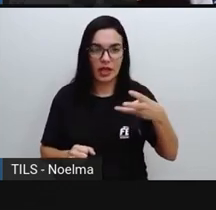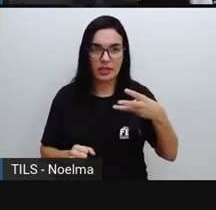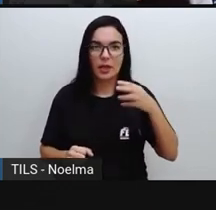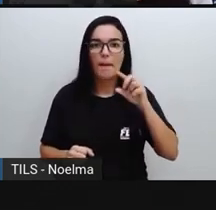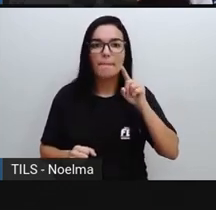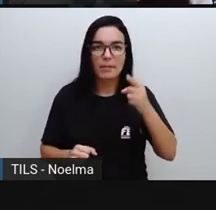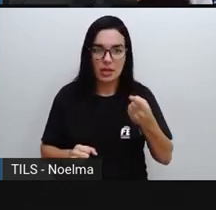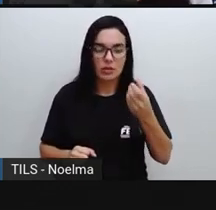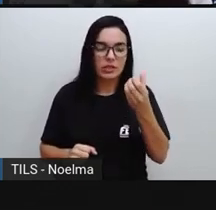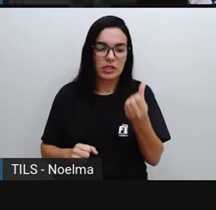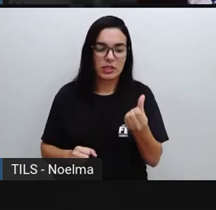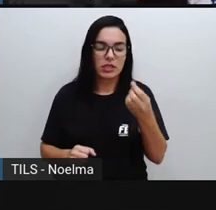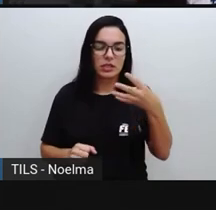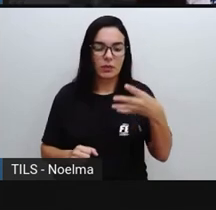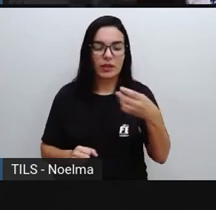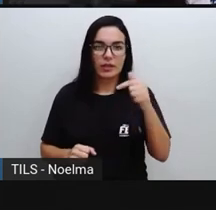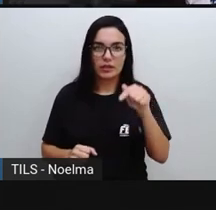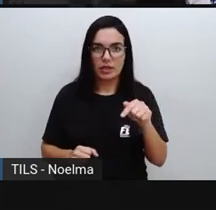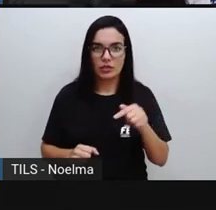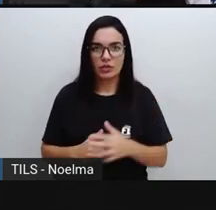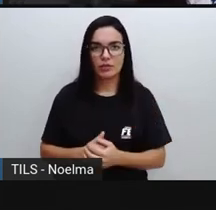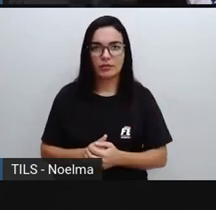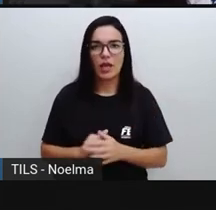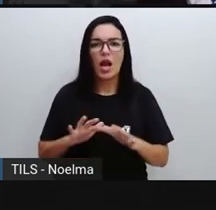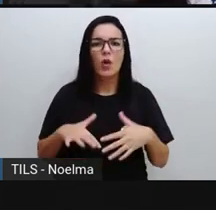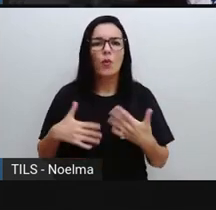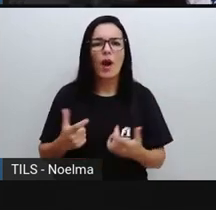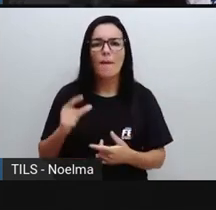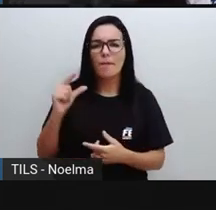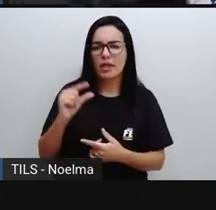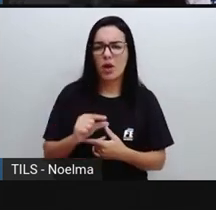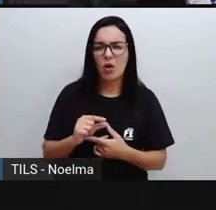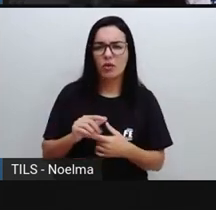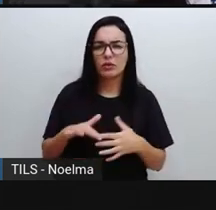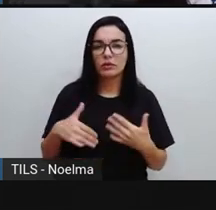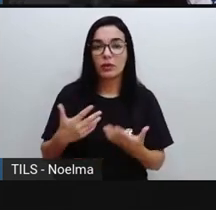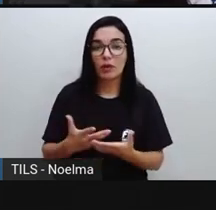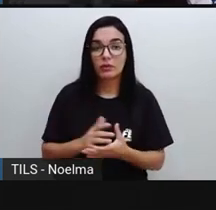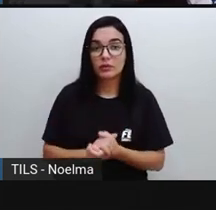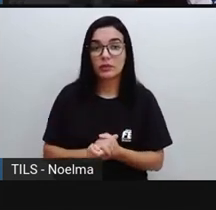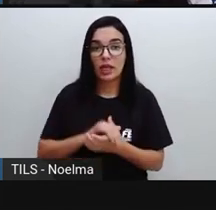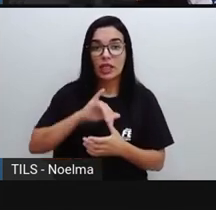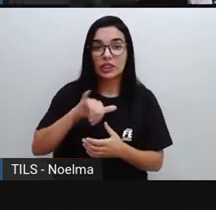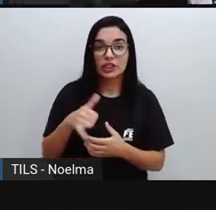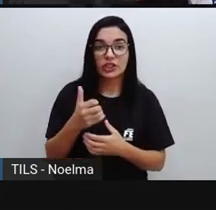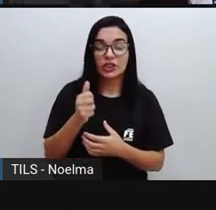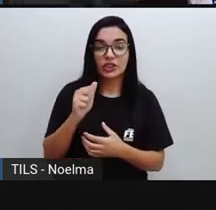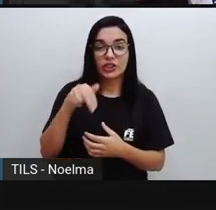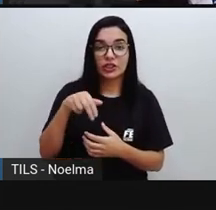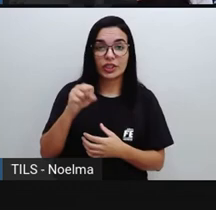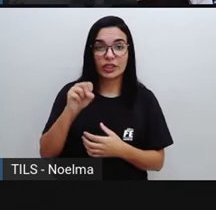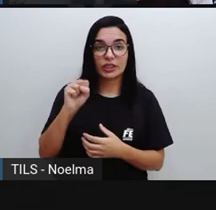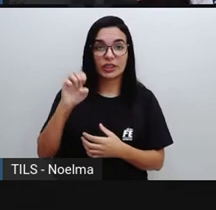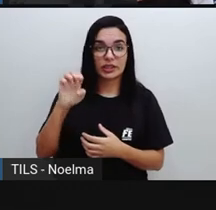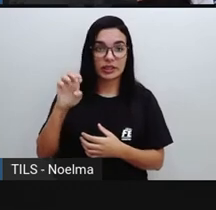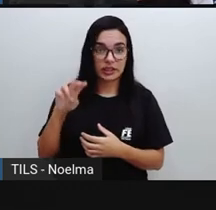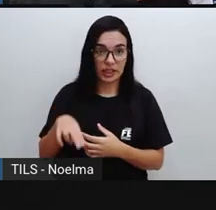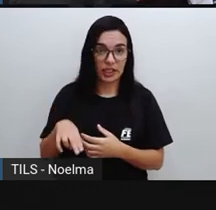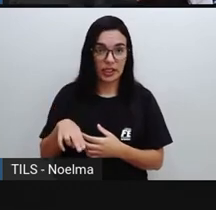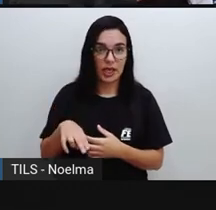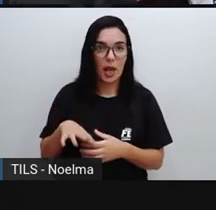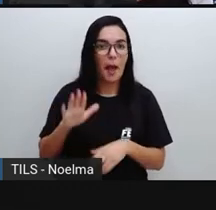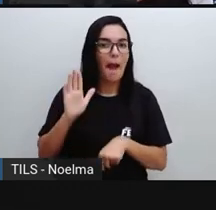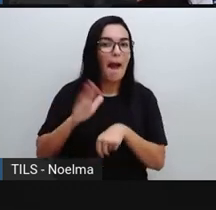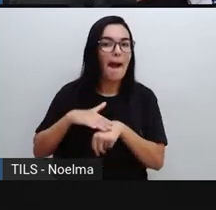dose recebidas? E qual é que tem a menor? A menor foi a Janssen. E a que foi em maiores